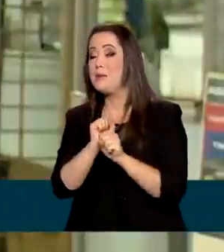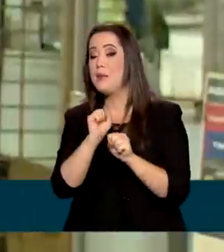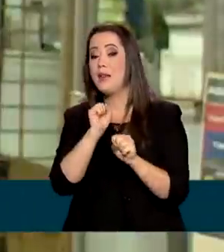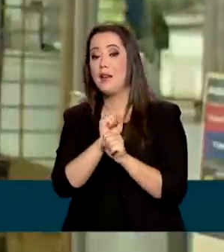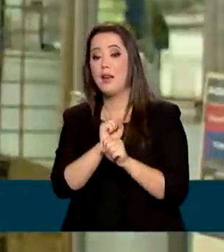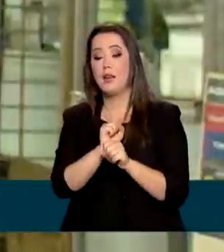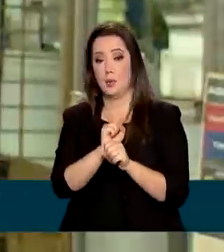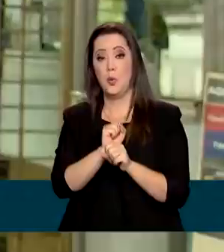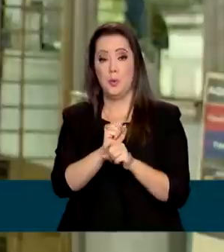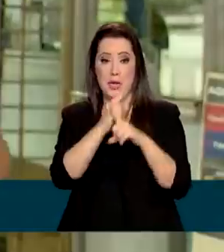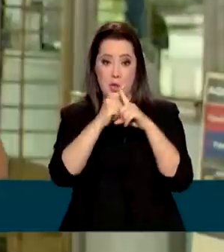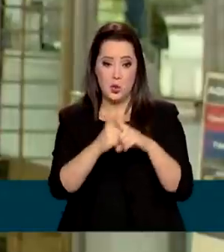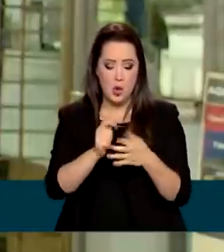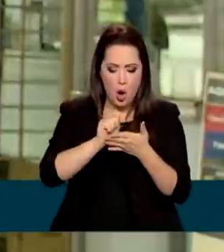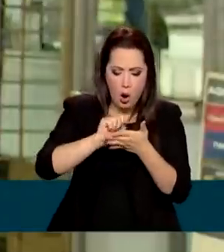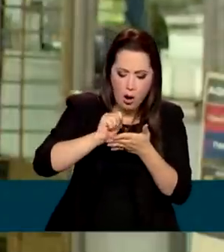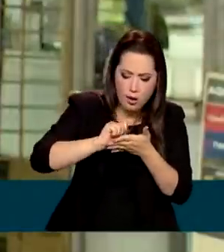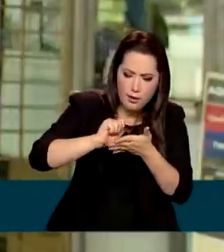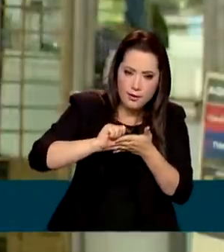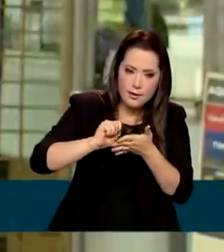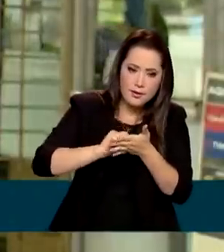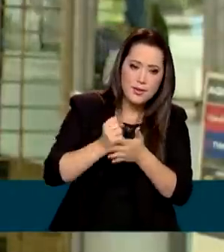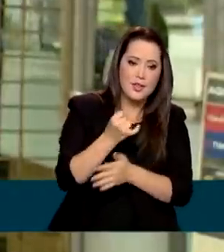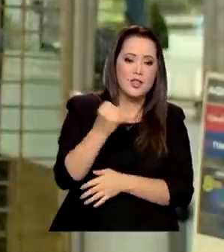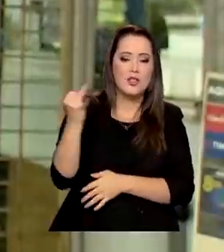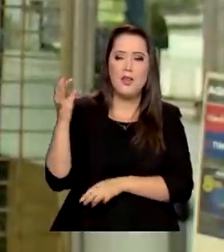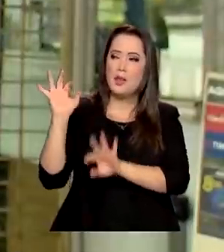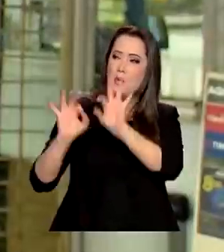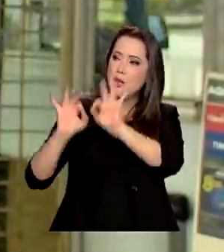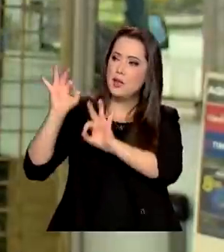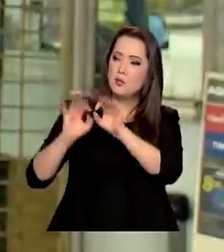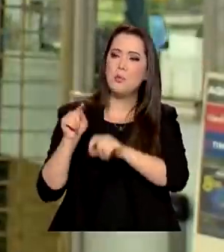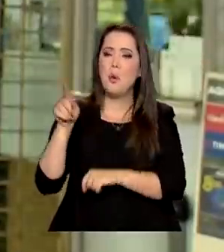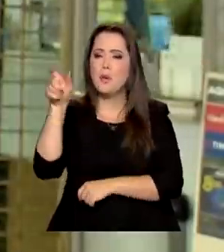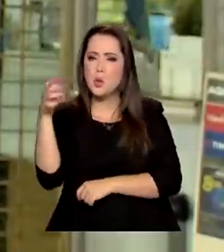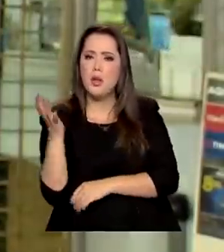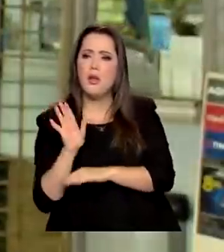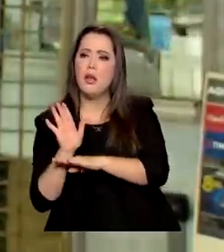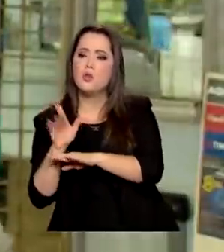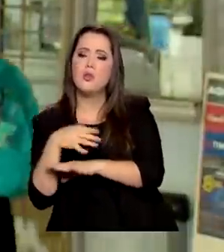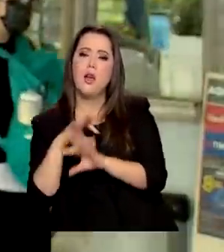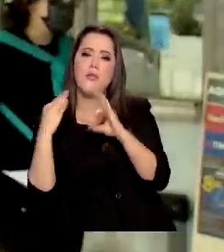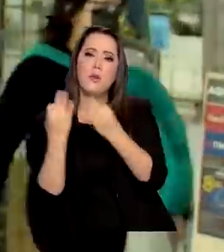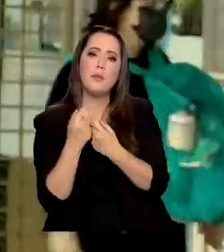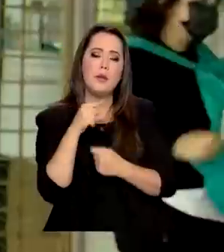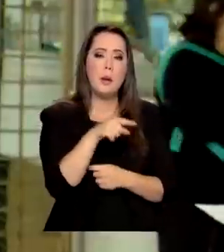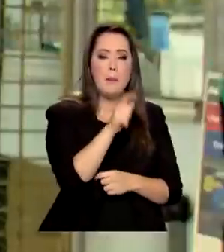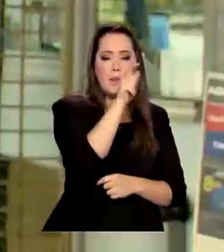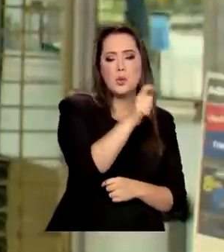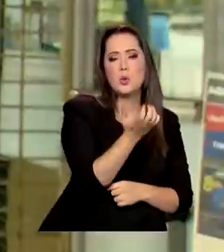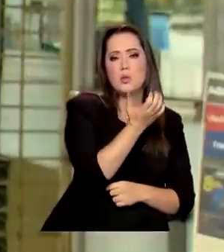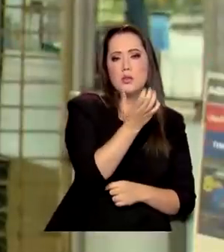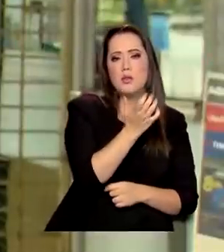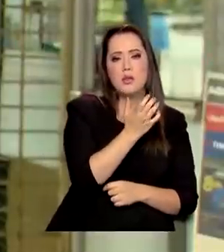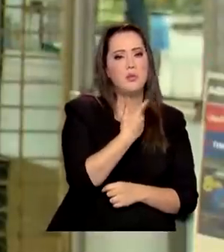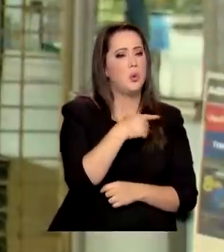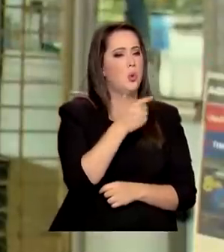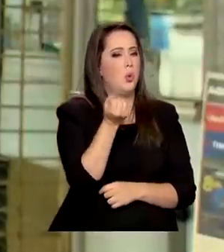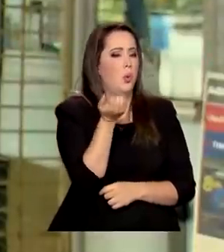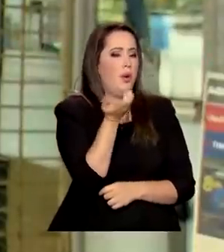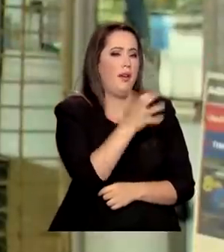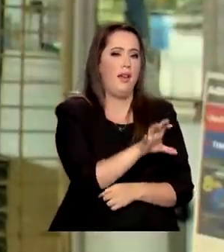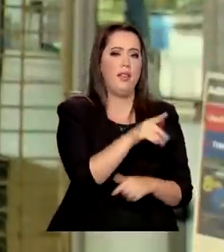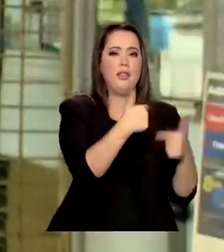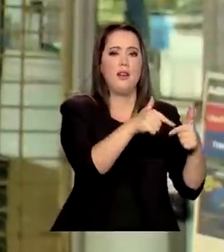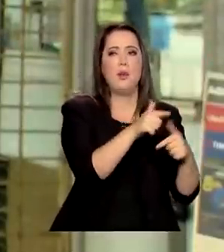conversei um pouquinho com algum deles e tem vários projetos. Tem gente que quer ajudar a família, tem gente que quer parar de trabalhar, tem gente que vai